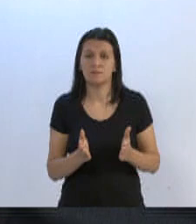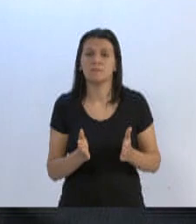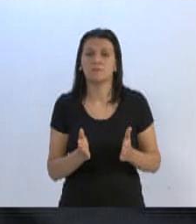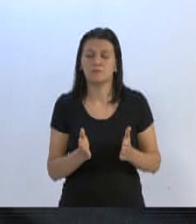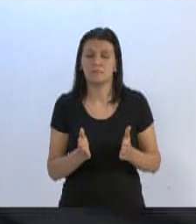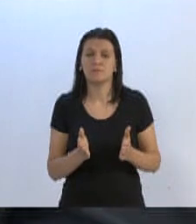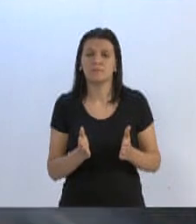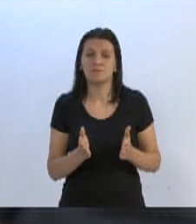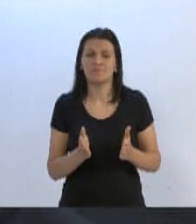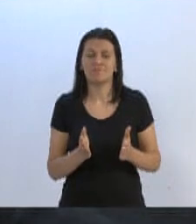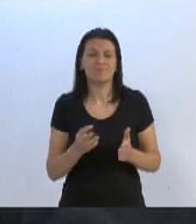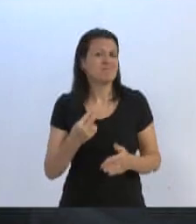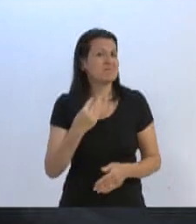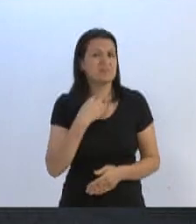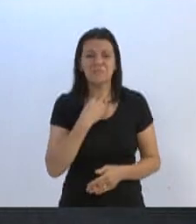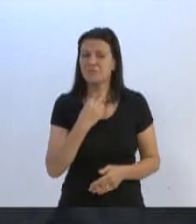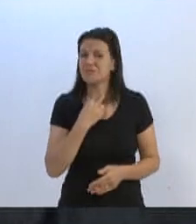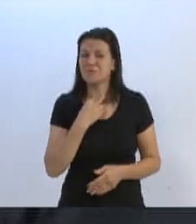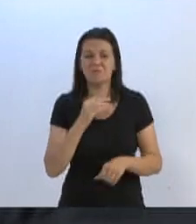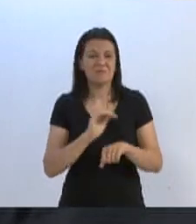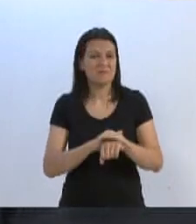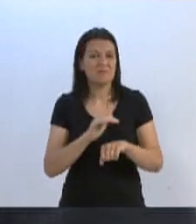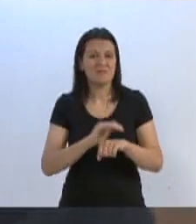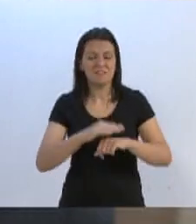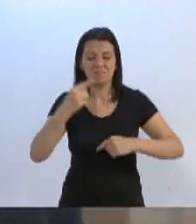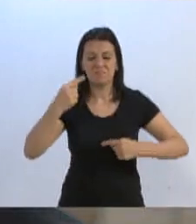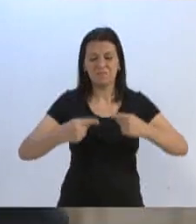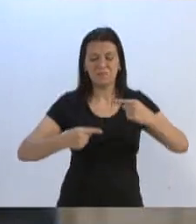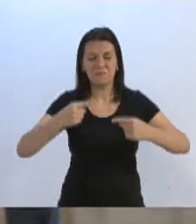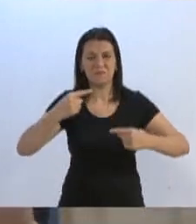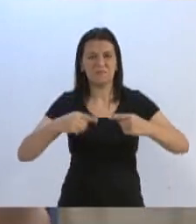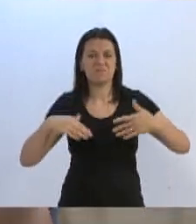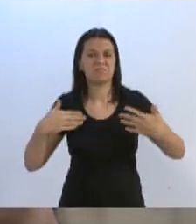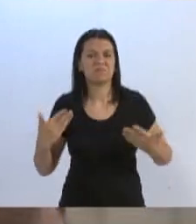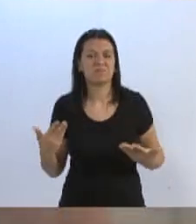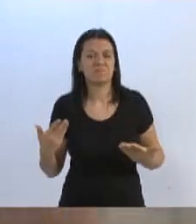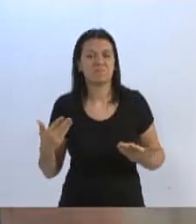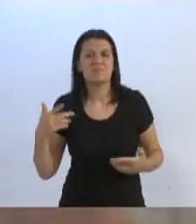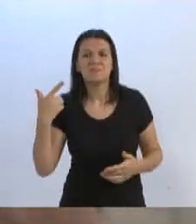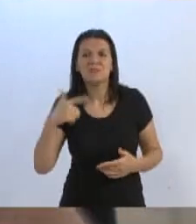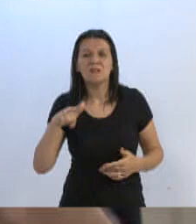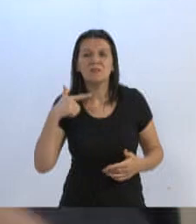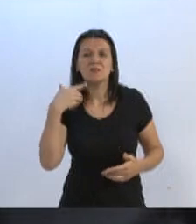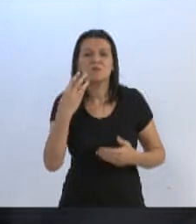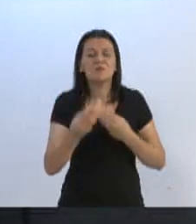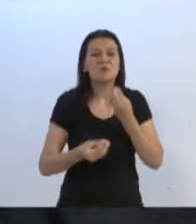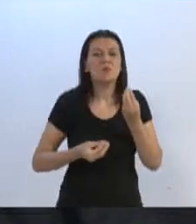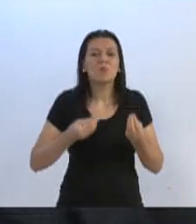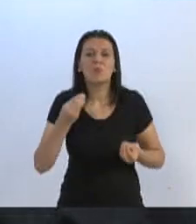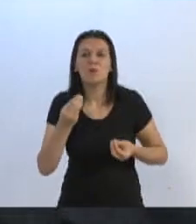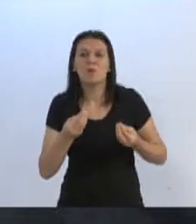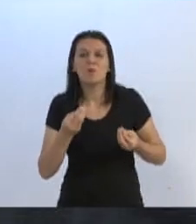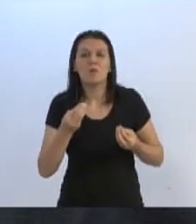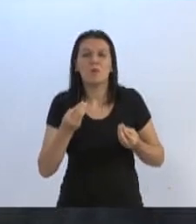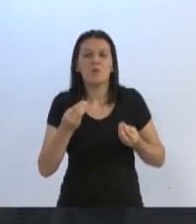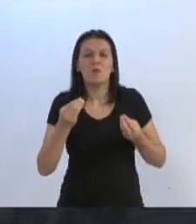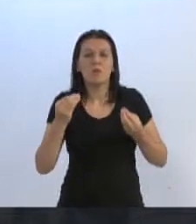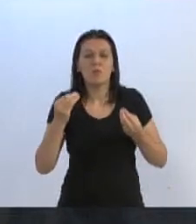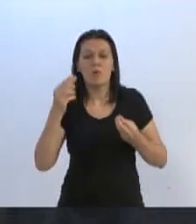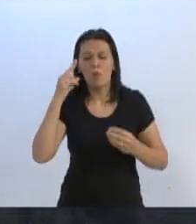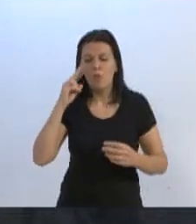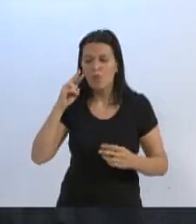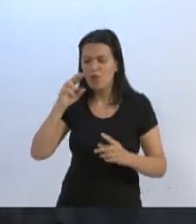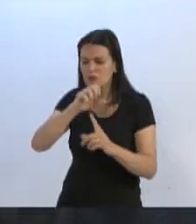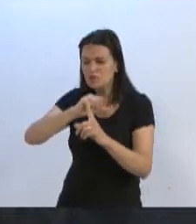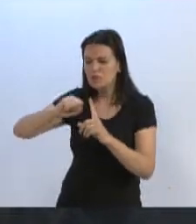não podermos fazer essa discussão, não termos condições de olhar na cara da sociedade e